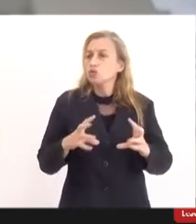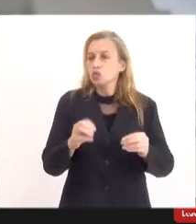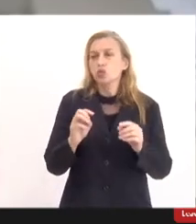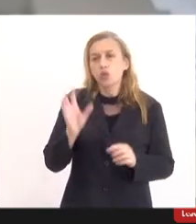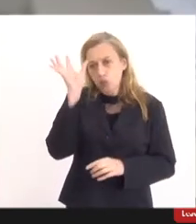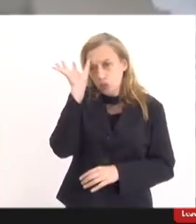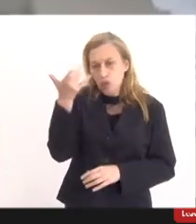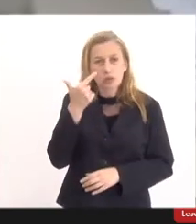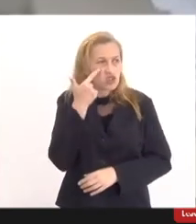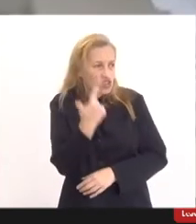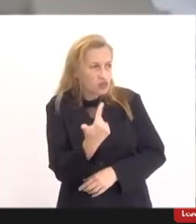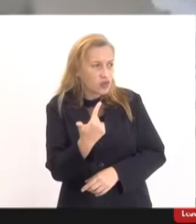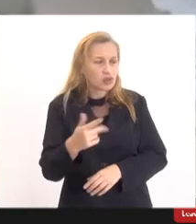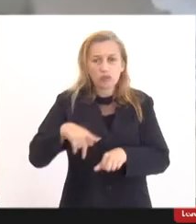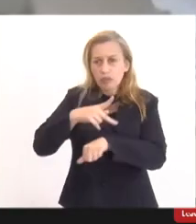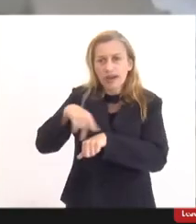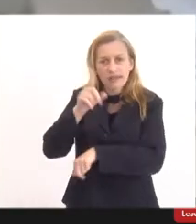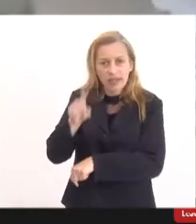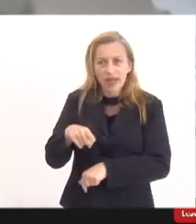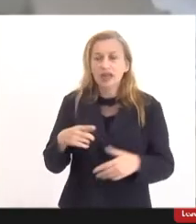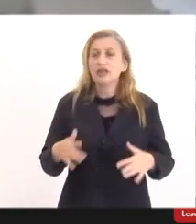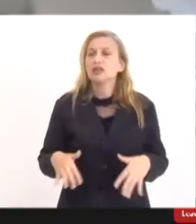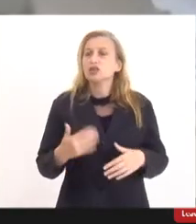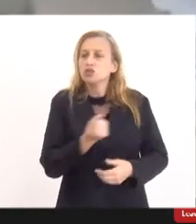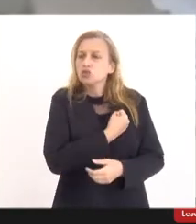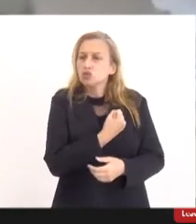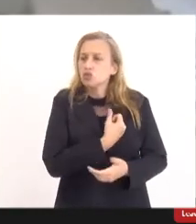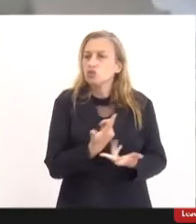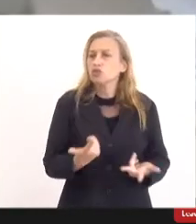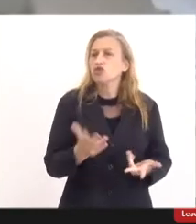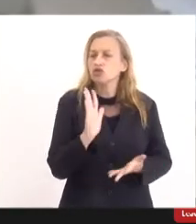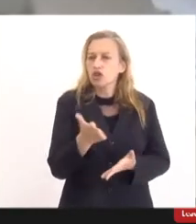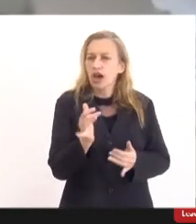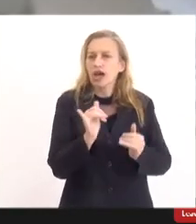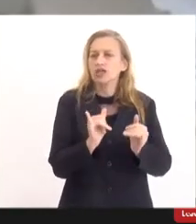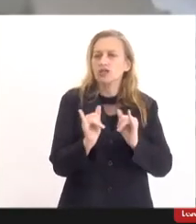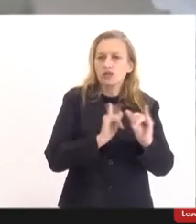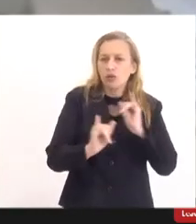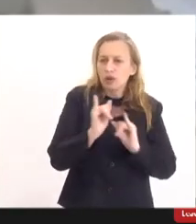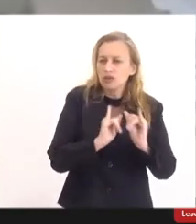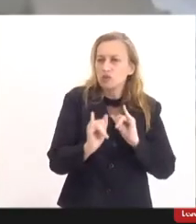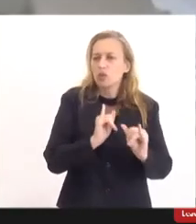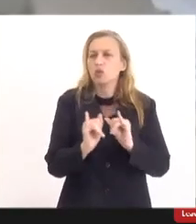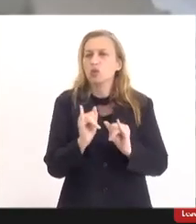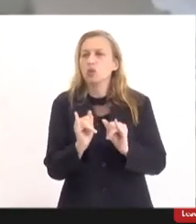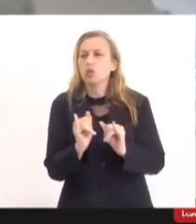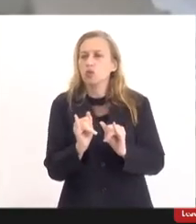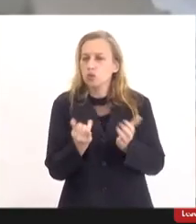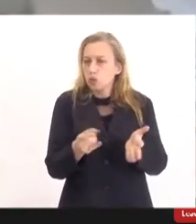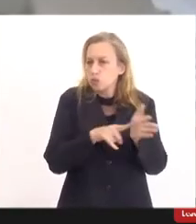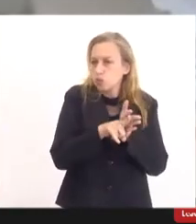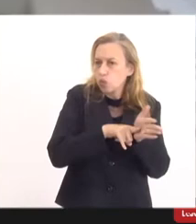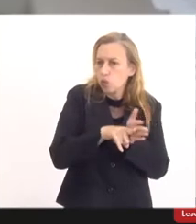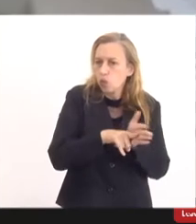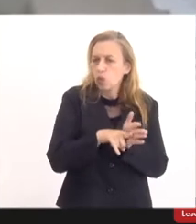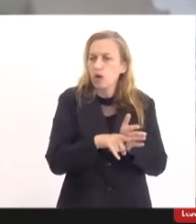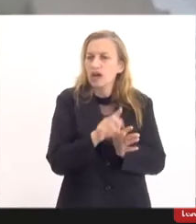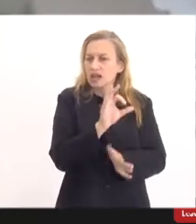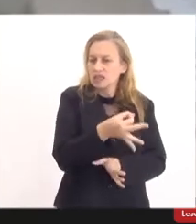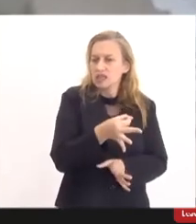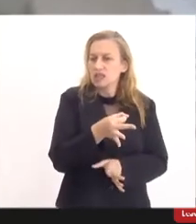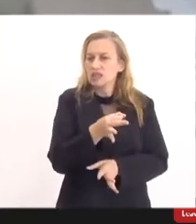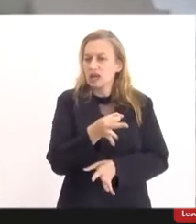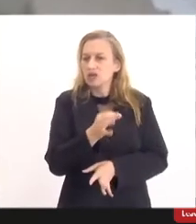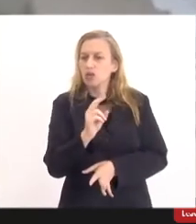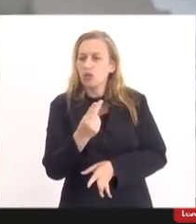como a gente tem visto aí pelo país, né? Inúmeros já têm sido analisados, outros deferidos, indeferidos, como a gente tem